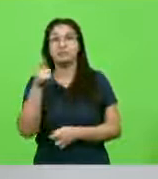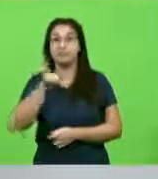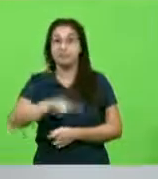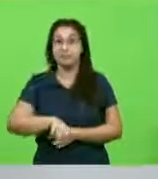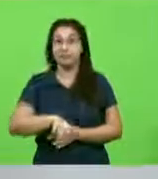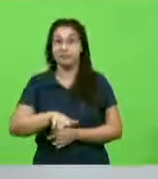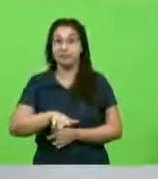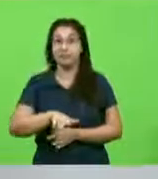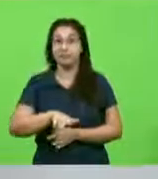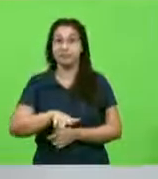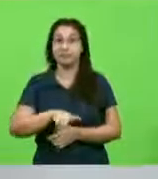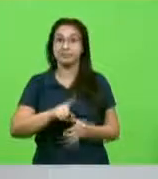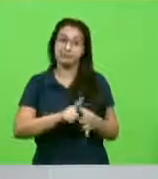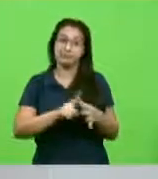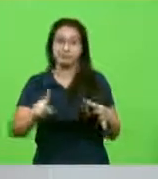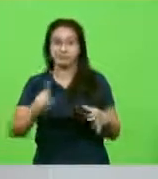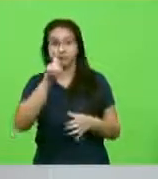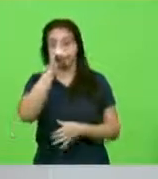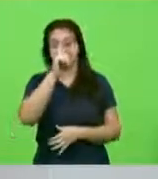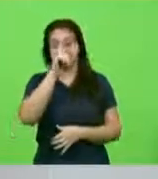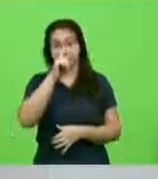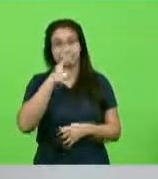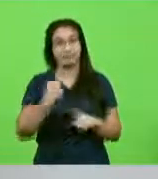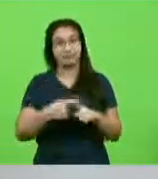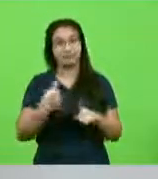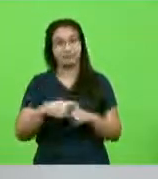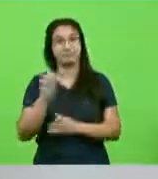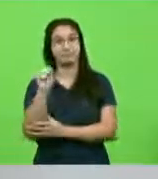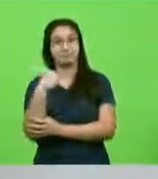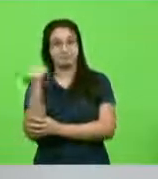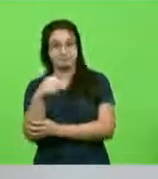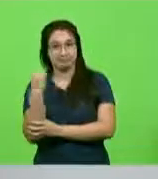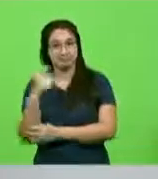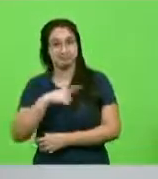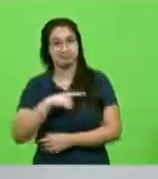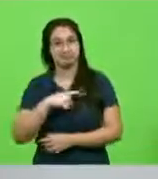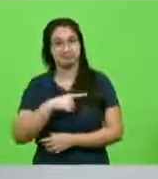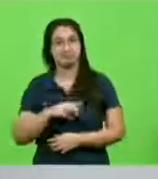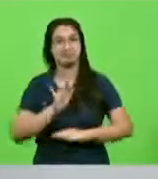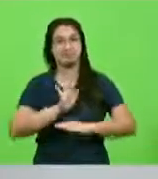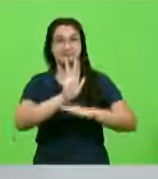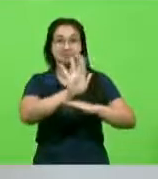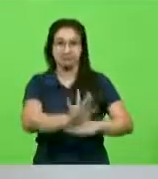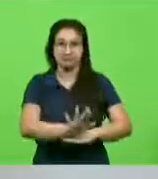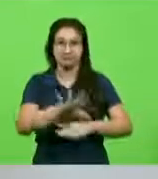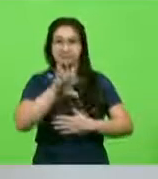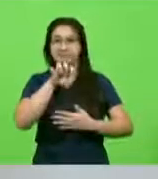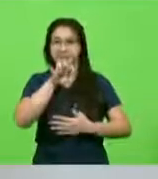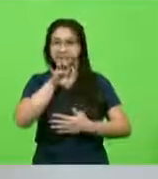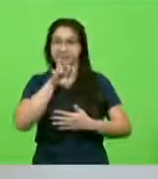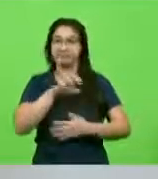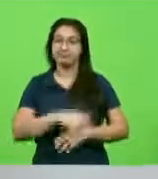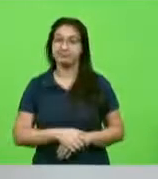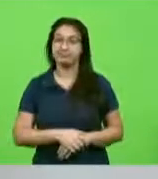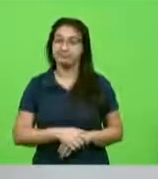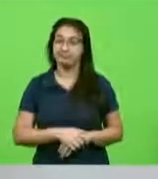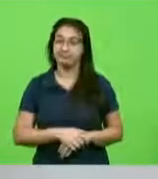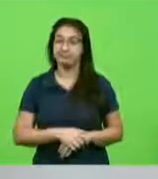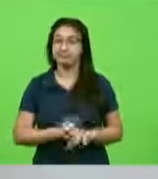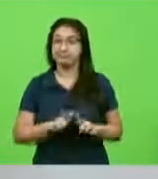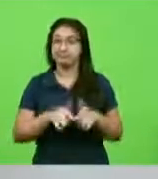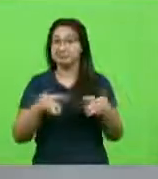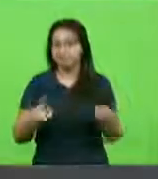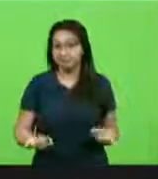tem alta através do profissional da fisioterapia, atuando na fisioterapia respiratória. Ou seja,